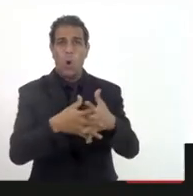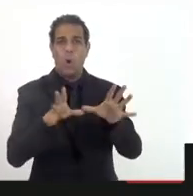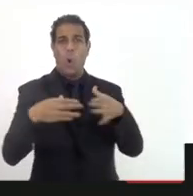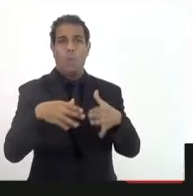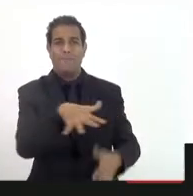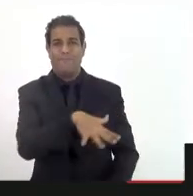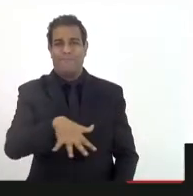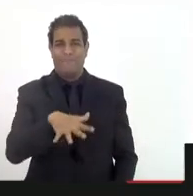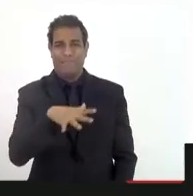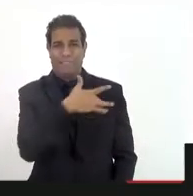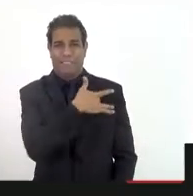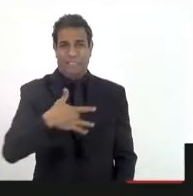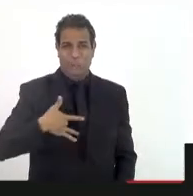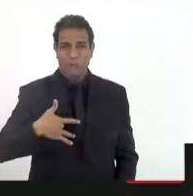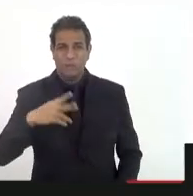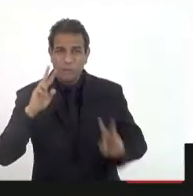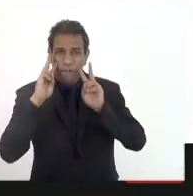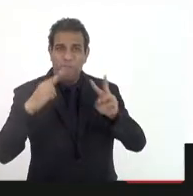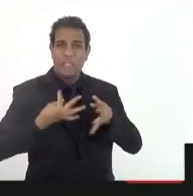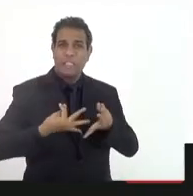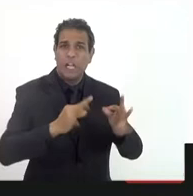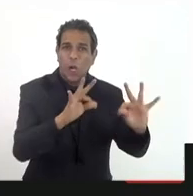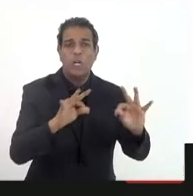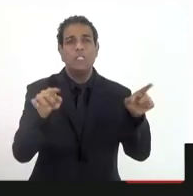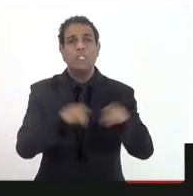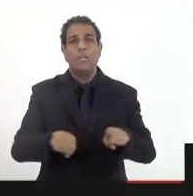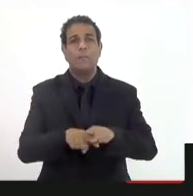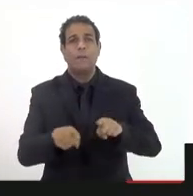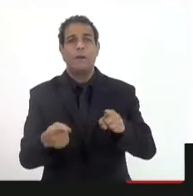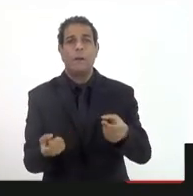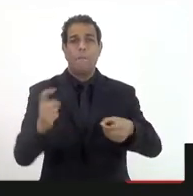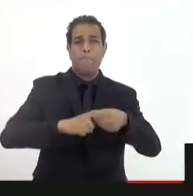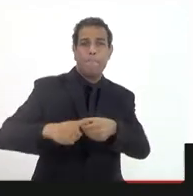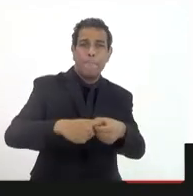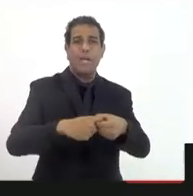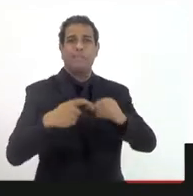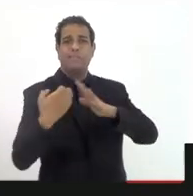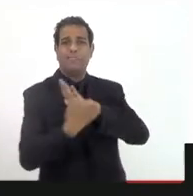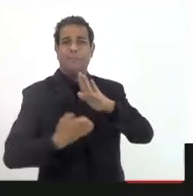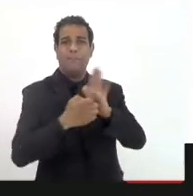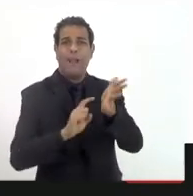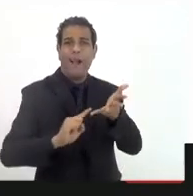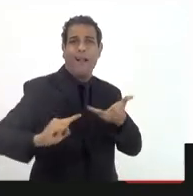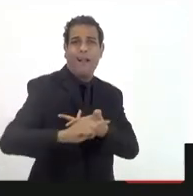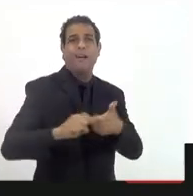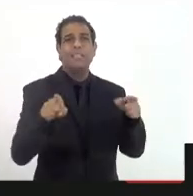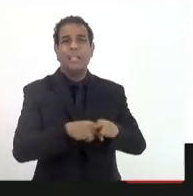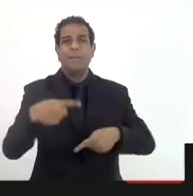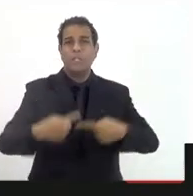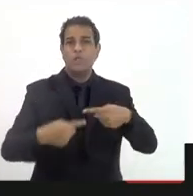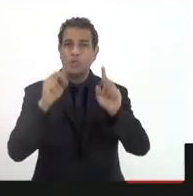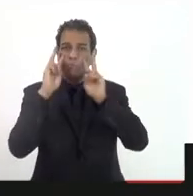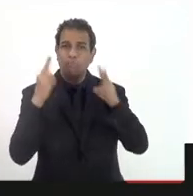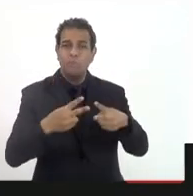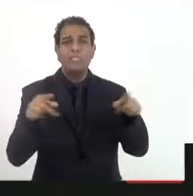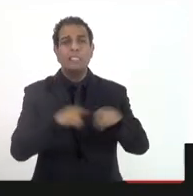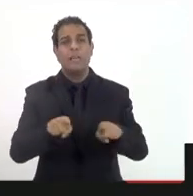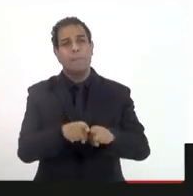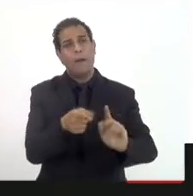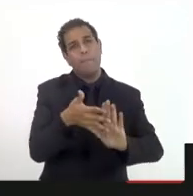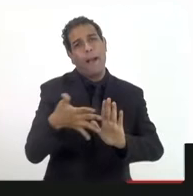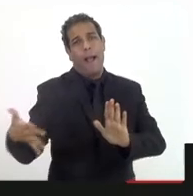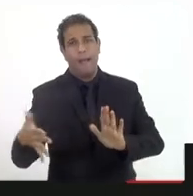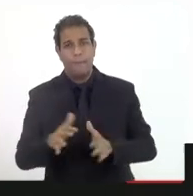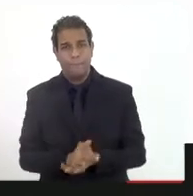saúde, encomendas tecnológicas, enfim, participação em empresas, e a discussão, na verdade, deve caminhar por aí.